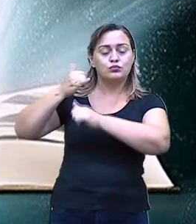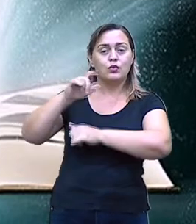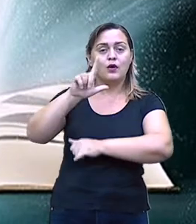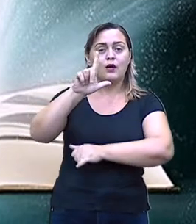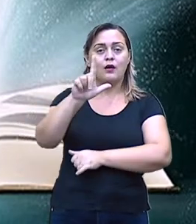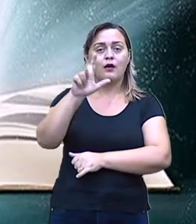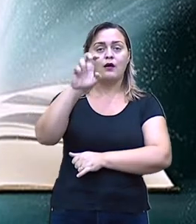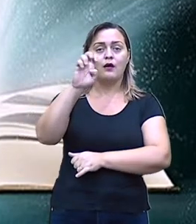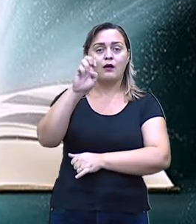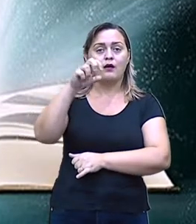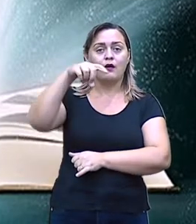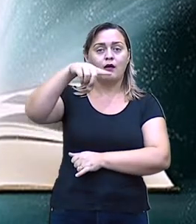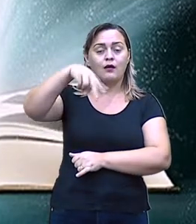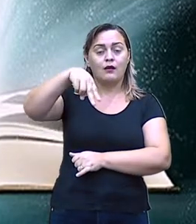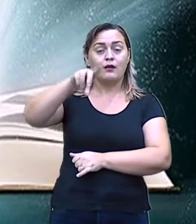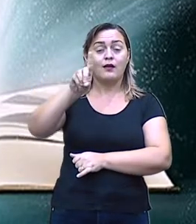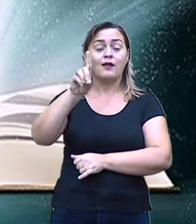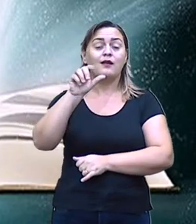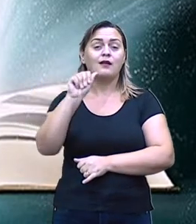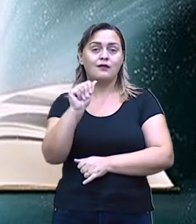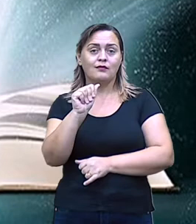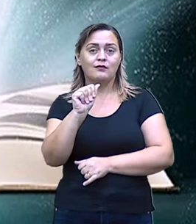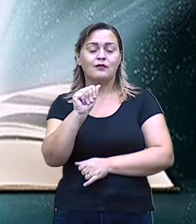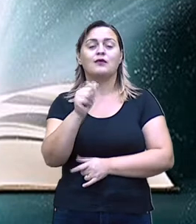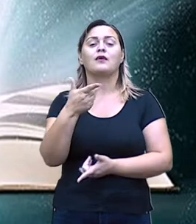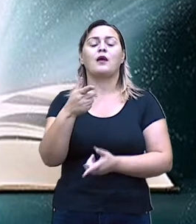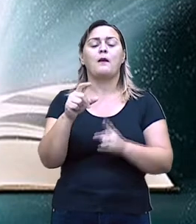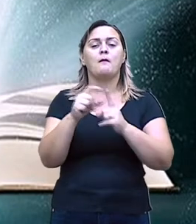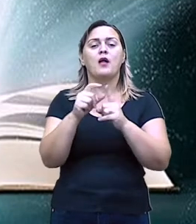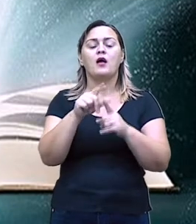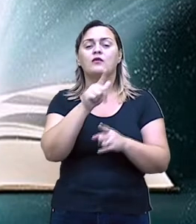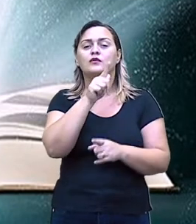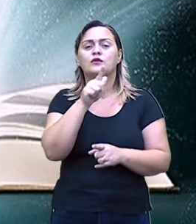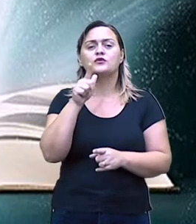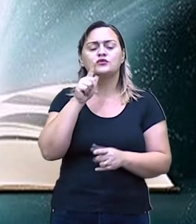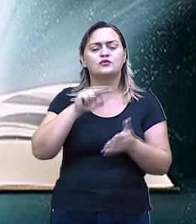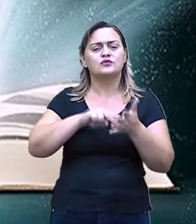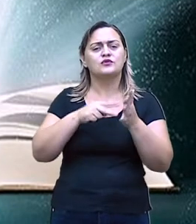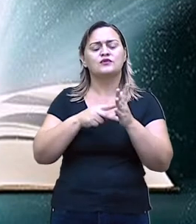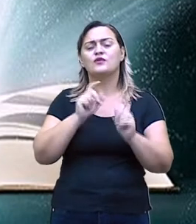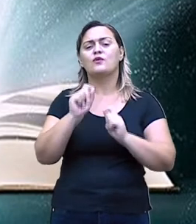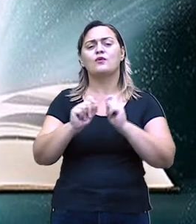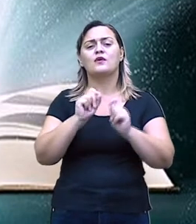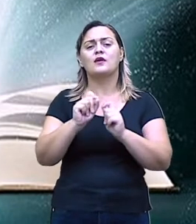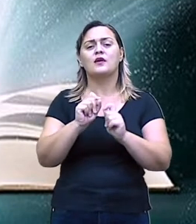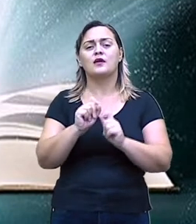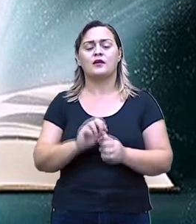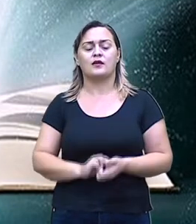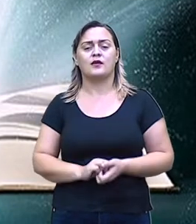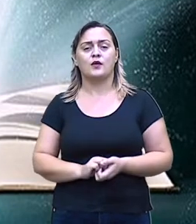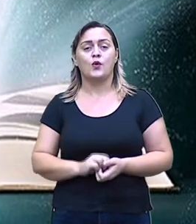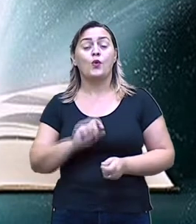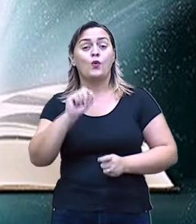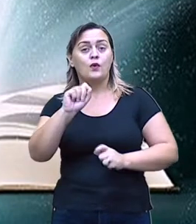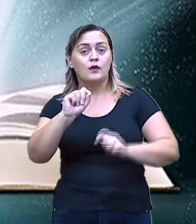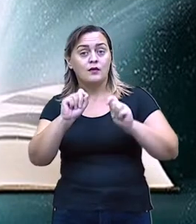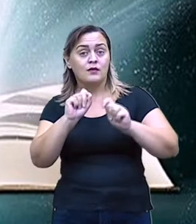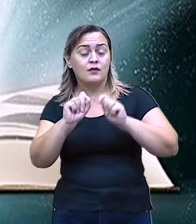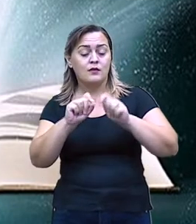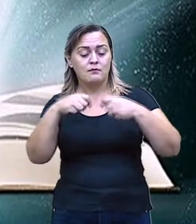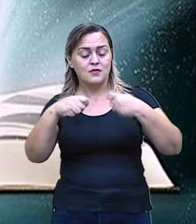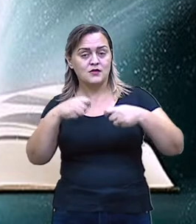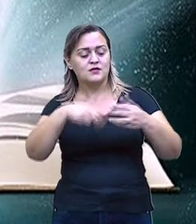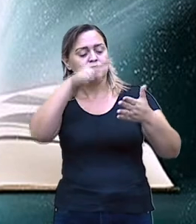latim. Significa o que deve ser lido. Antigamente, o termo era relacionado às